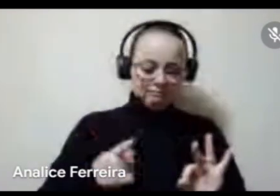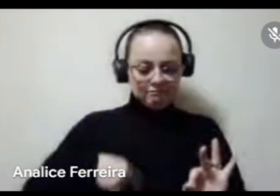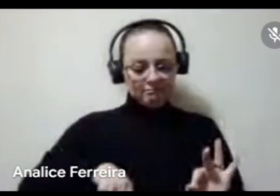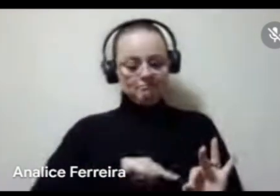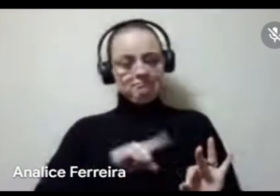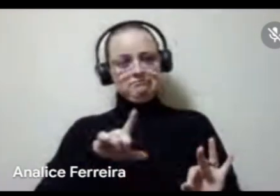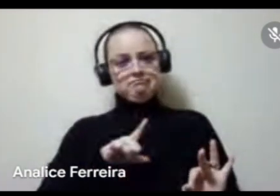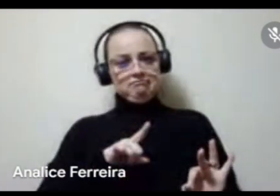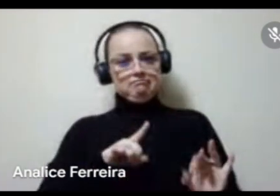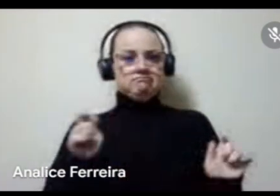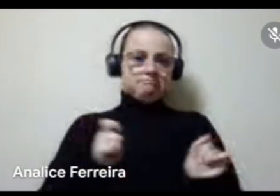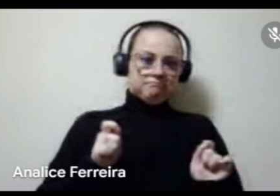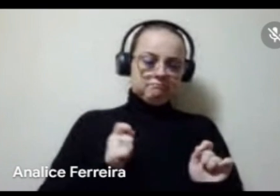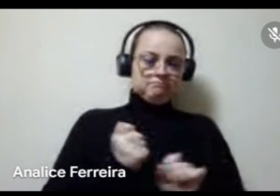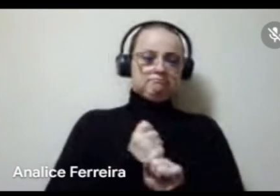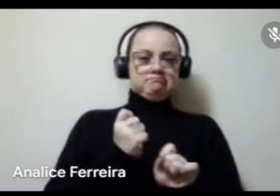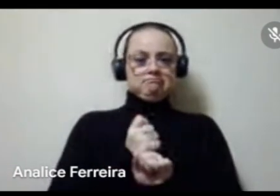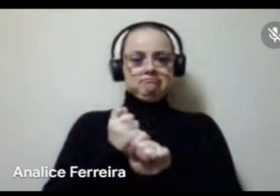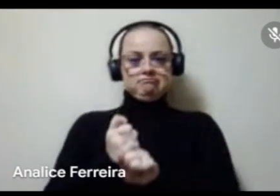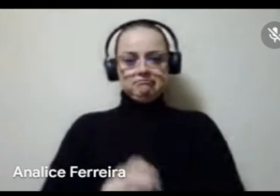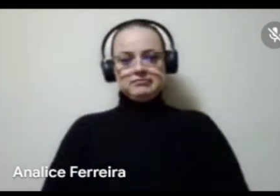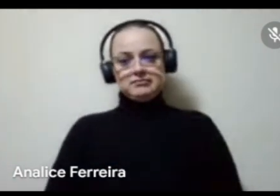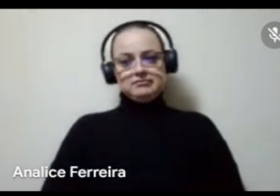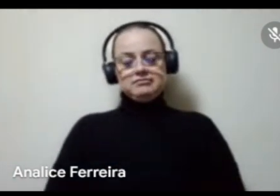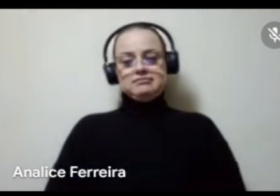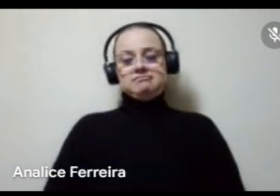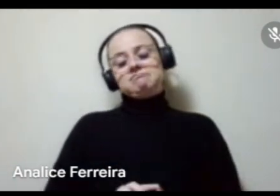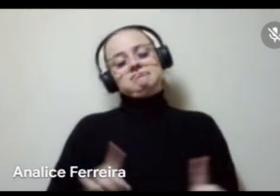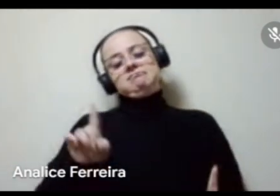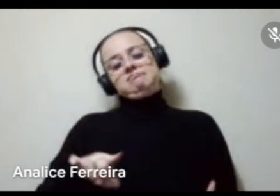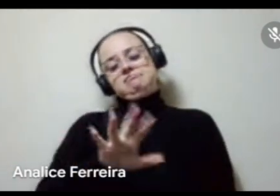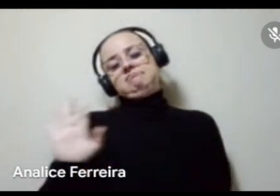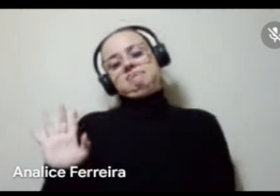aí para poder construir, mas é isso, então.